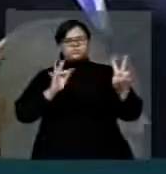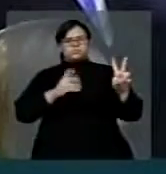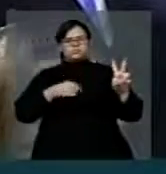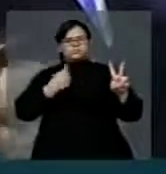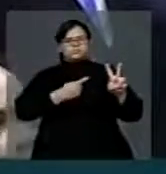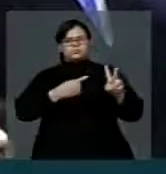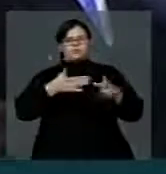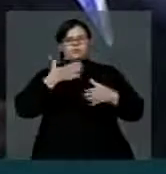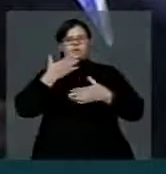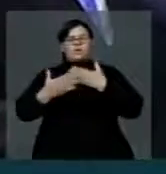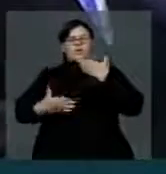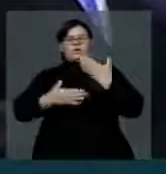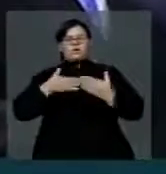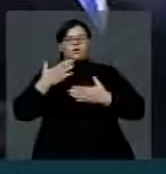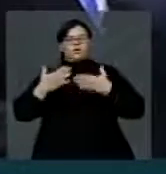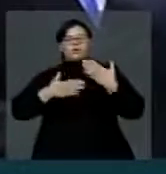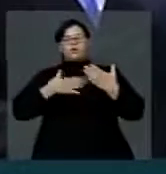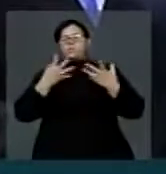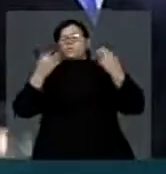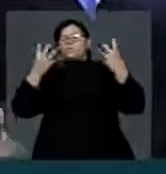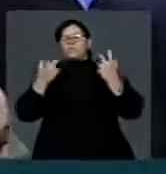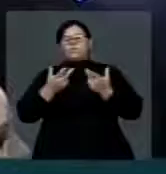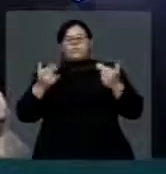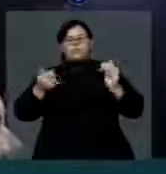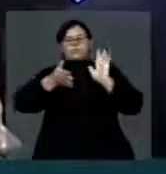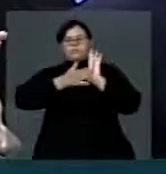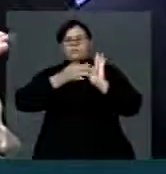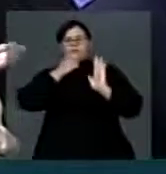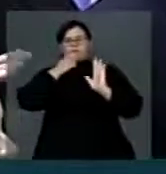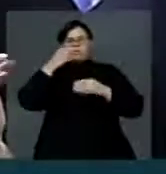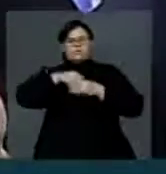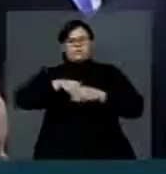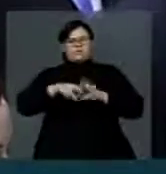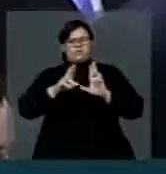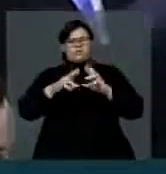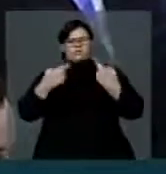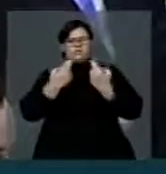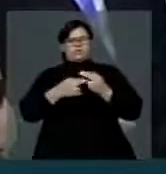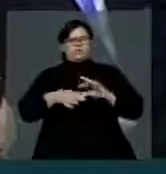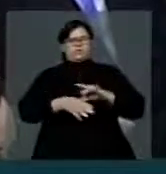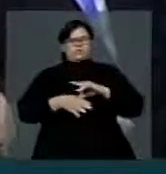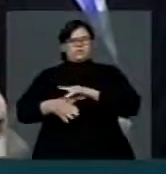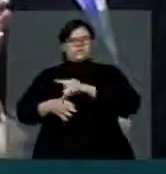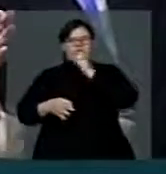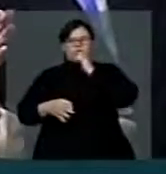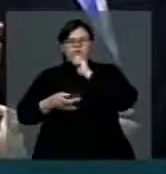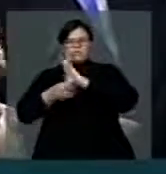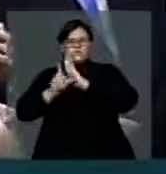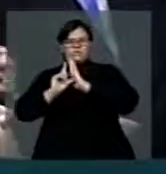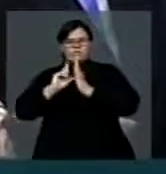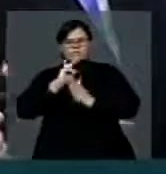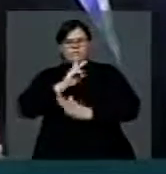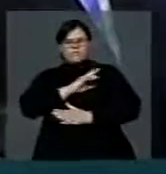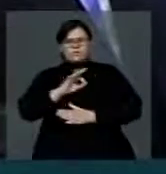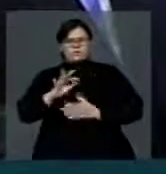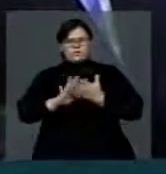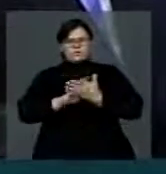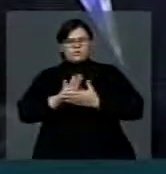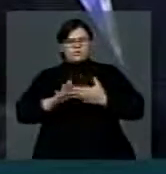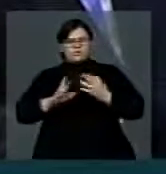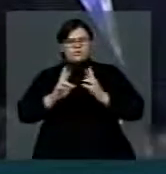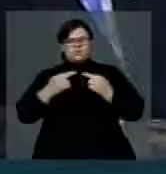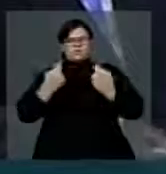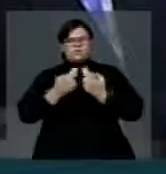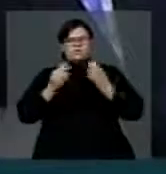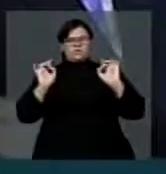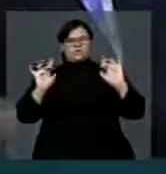sendo surpreendidos por pautas que não são tratadas na reunião de líderes. Aliás, a reunião de líderes disse que a sessão extraordinária